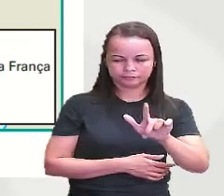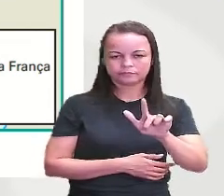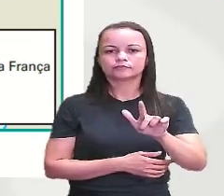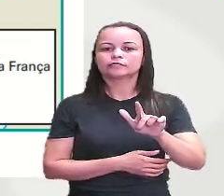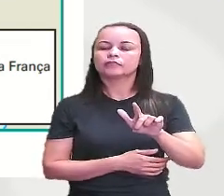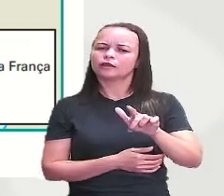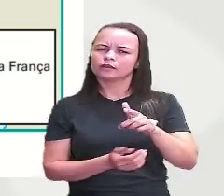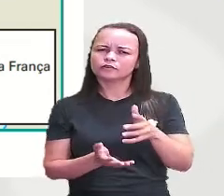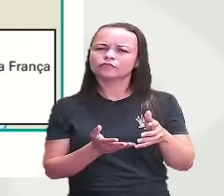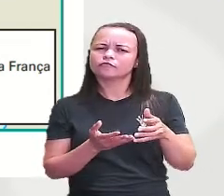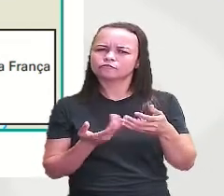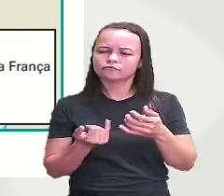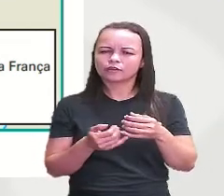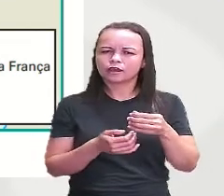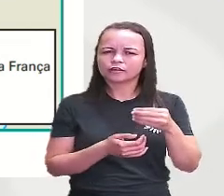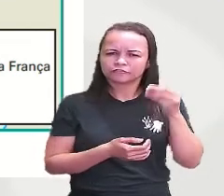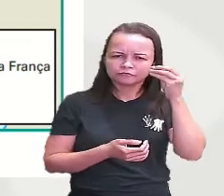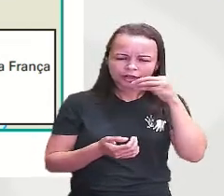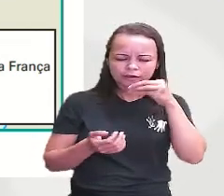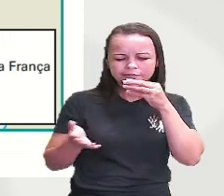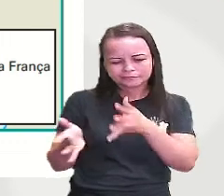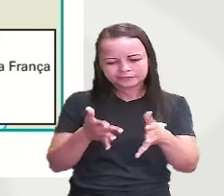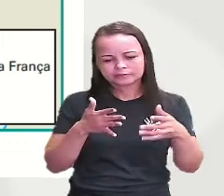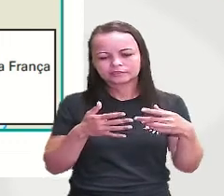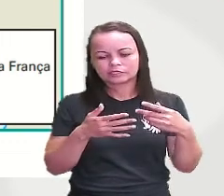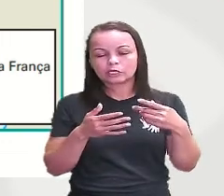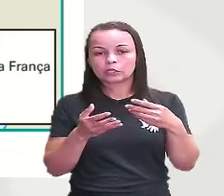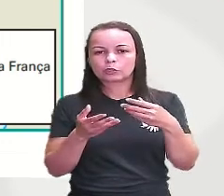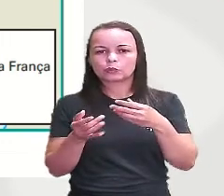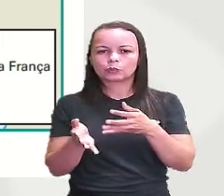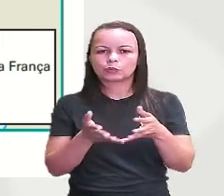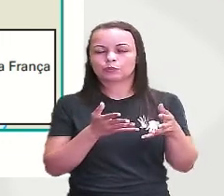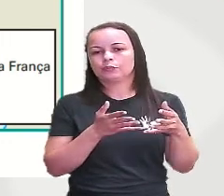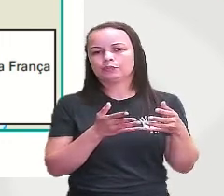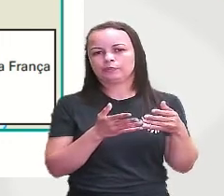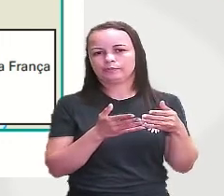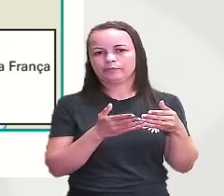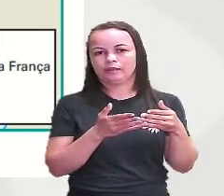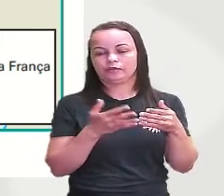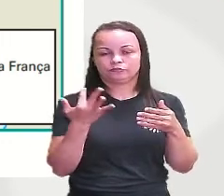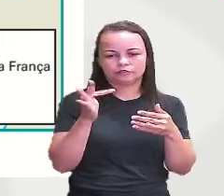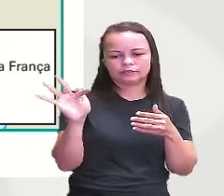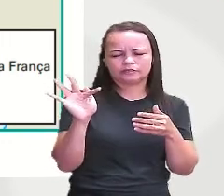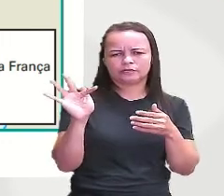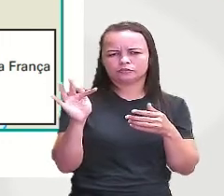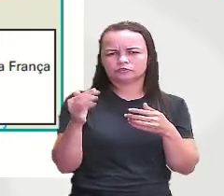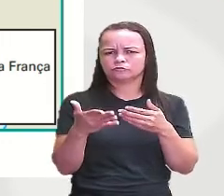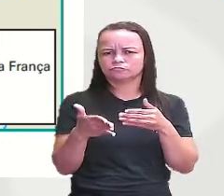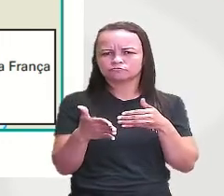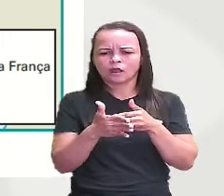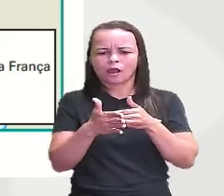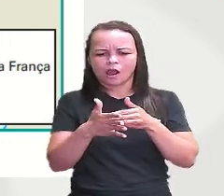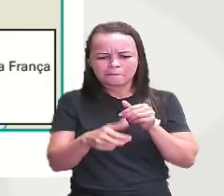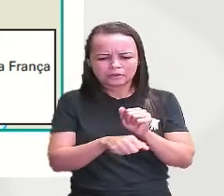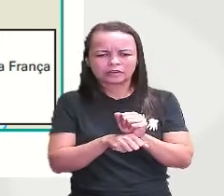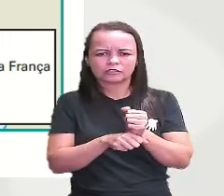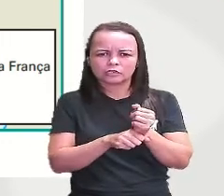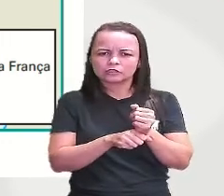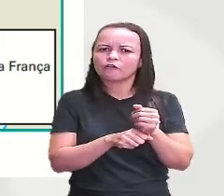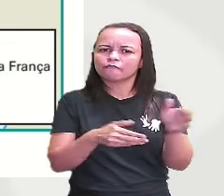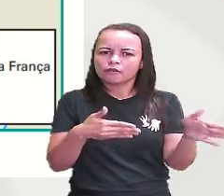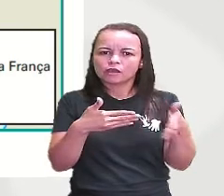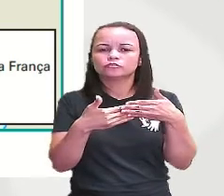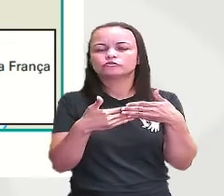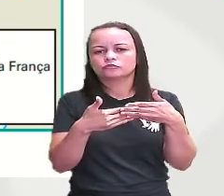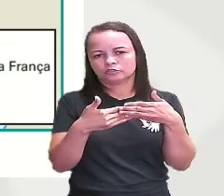império francês porque quando eles vão bloquear o é que vem na mente da gente? Fechar e era exatamente